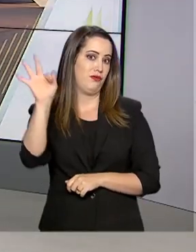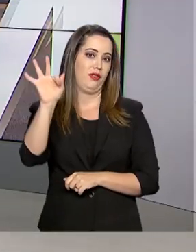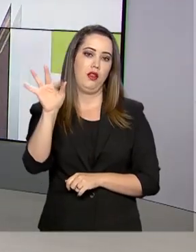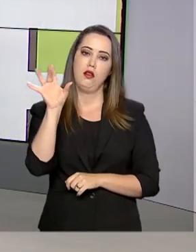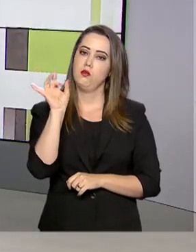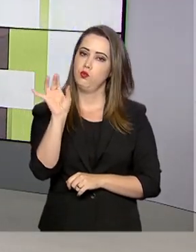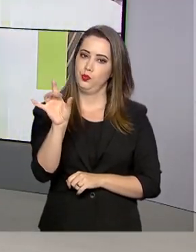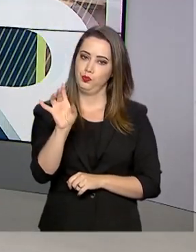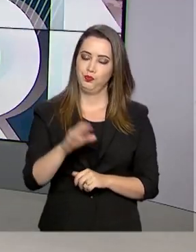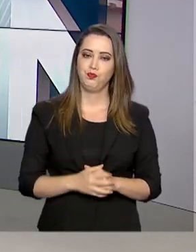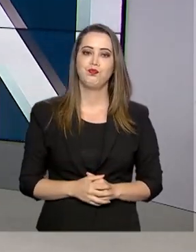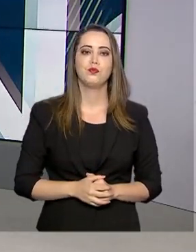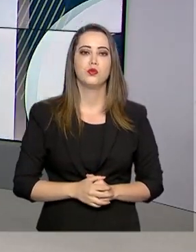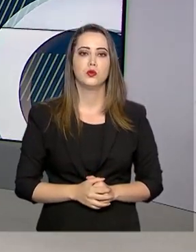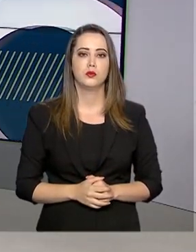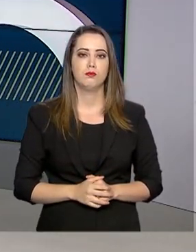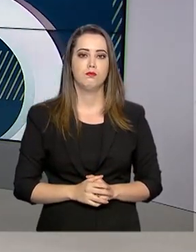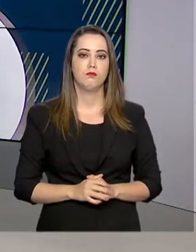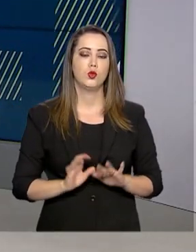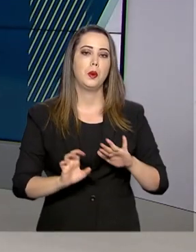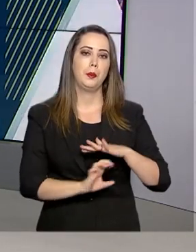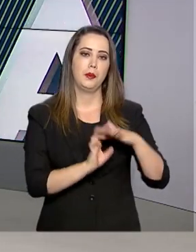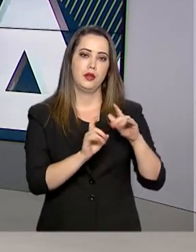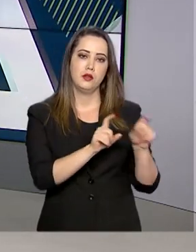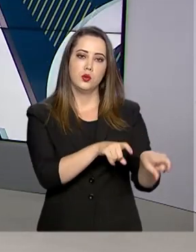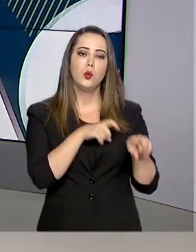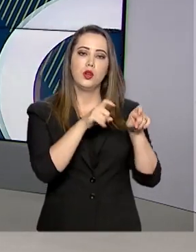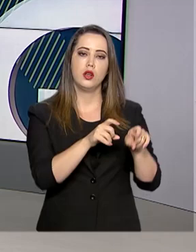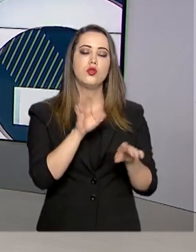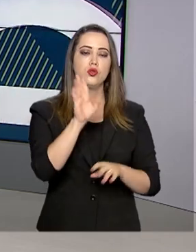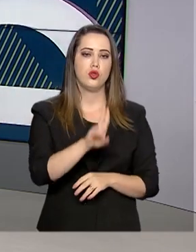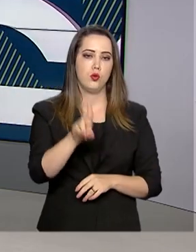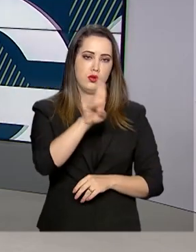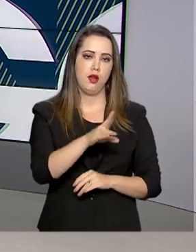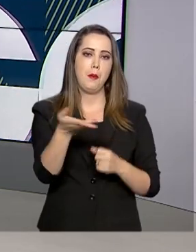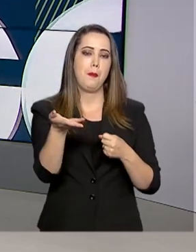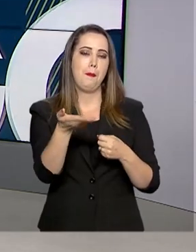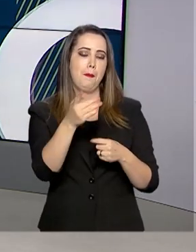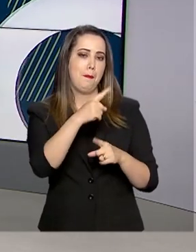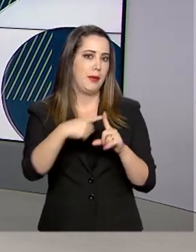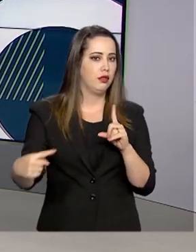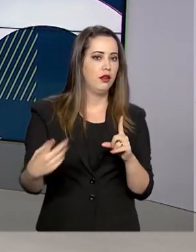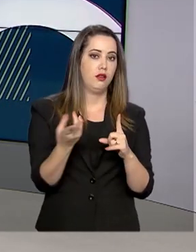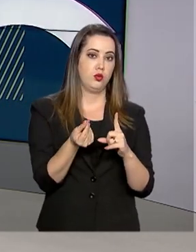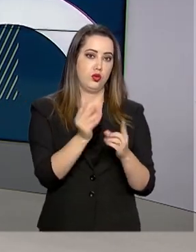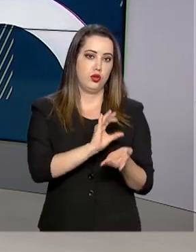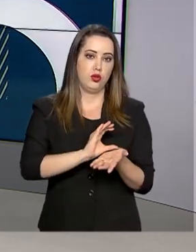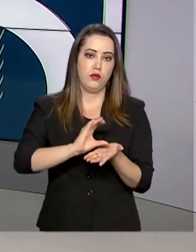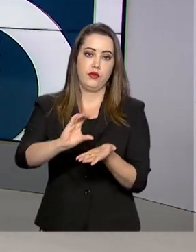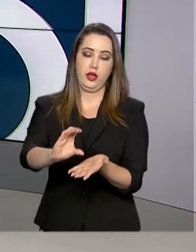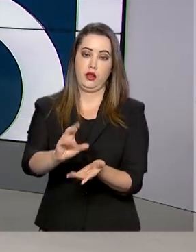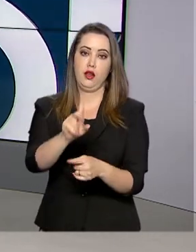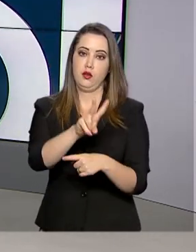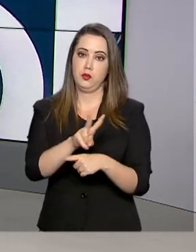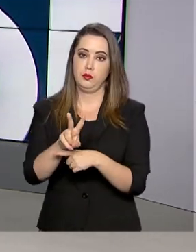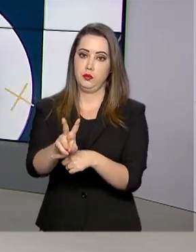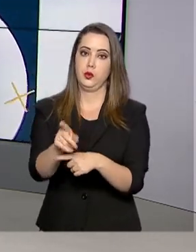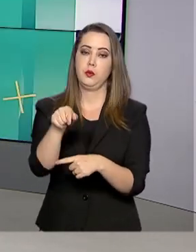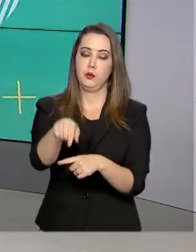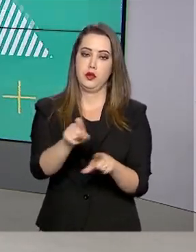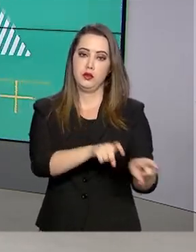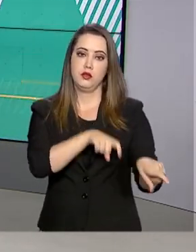Produtores rurais brasileiros já utilizaram quase metade do dinheiro disponibilizado pelo governo para financiar a safra